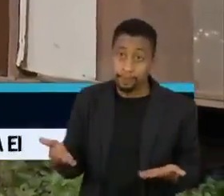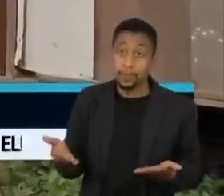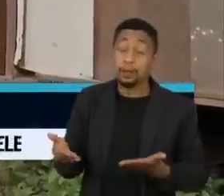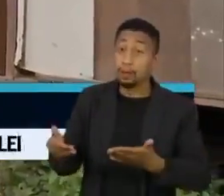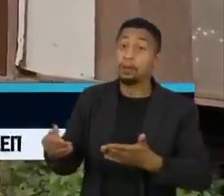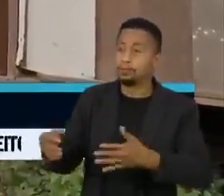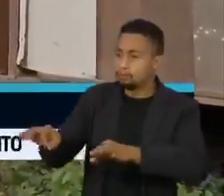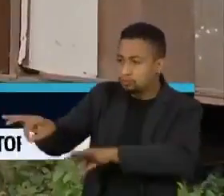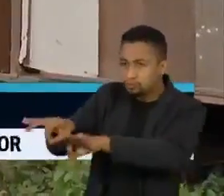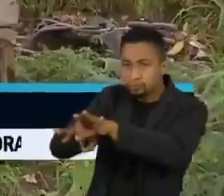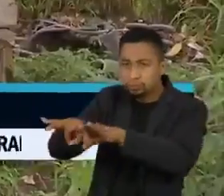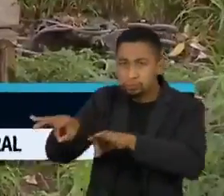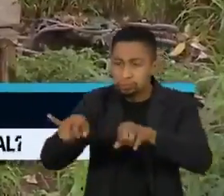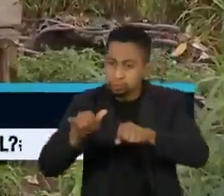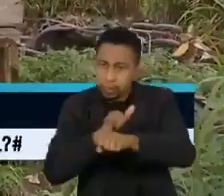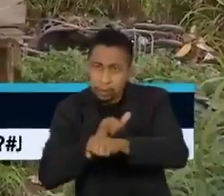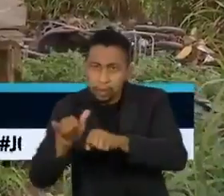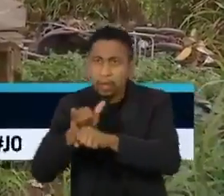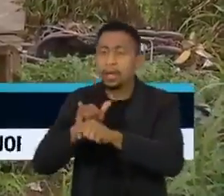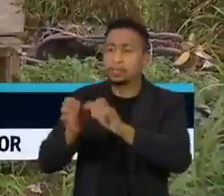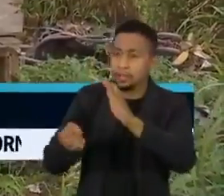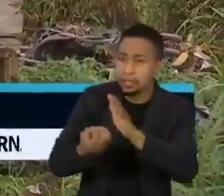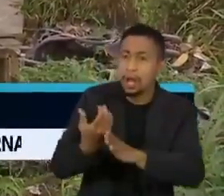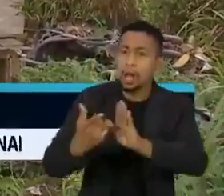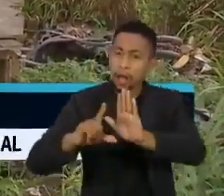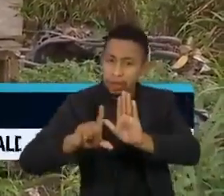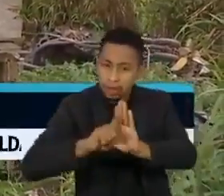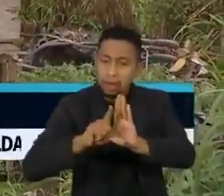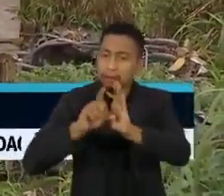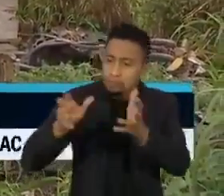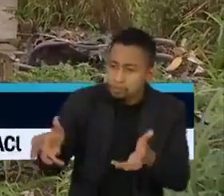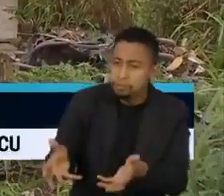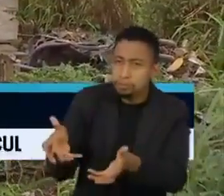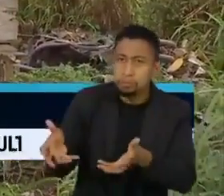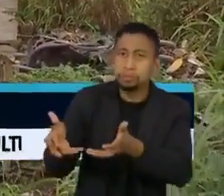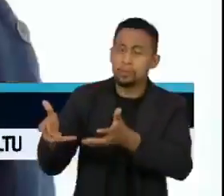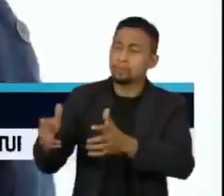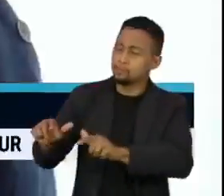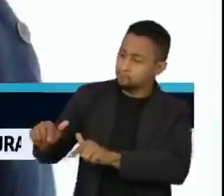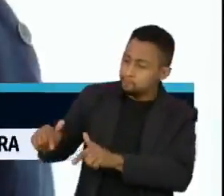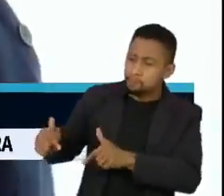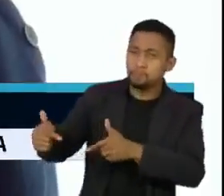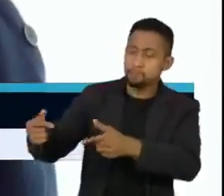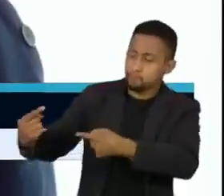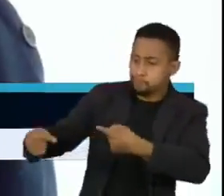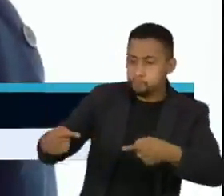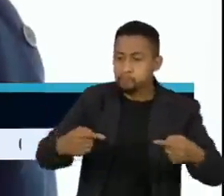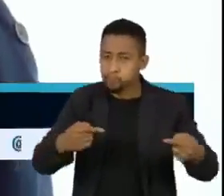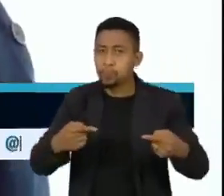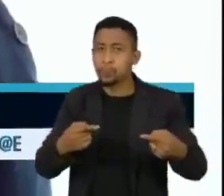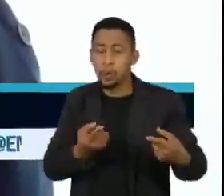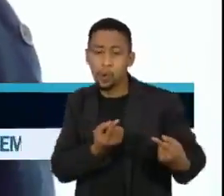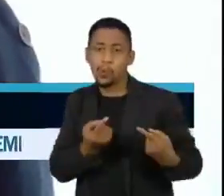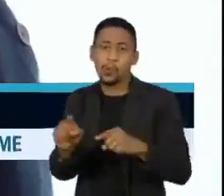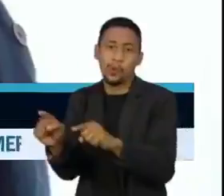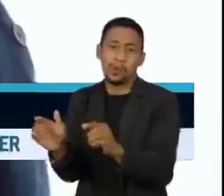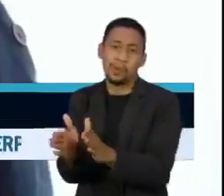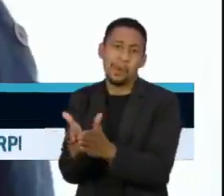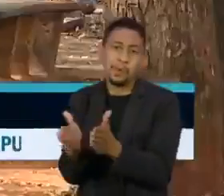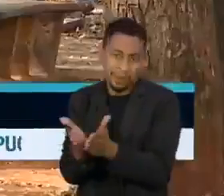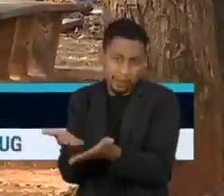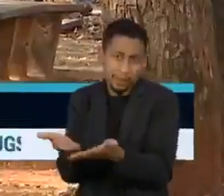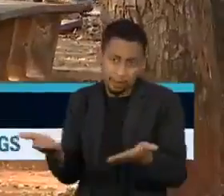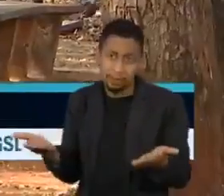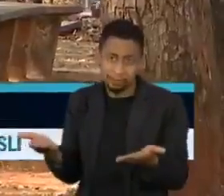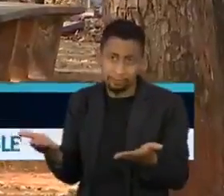política pública de enfrentar essa pobreza como talvez a gente